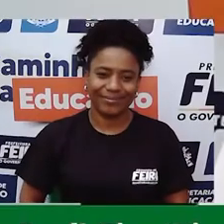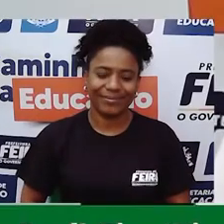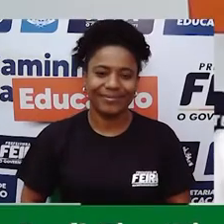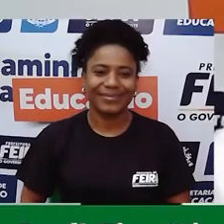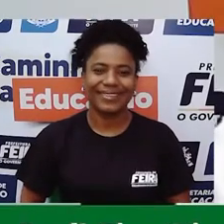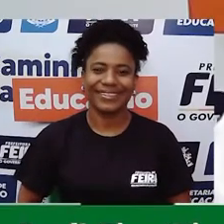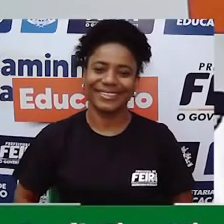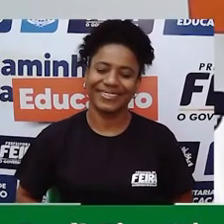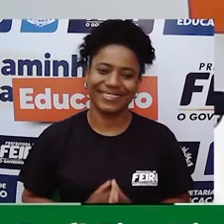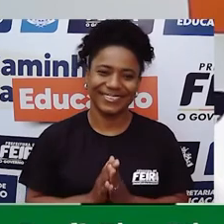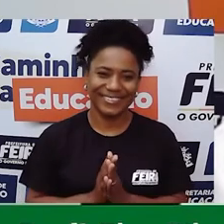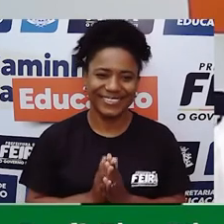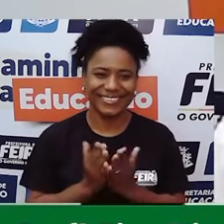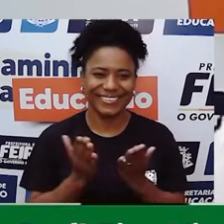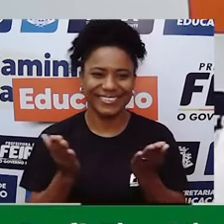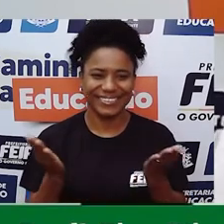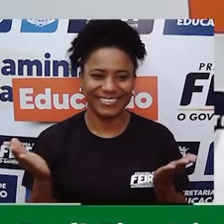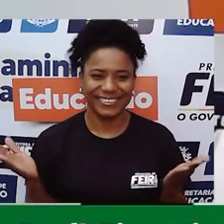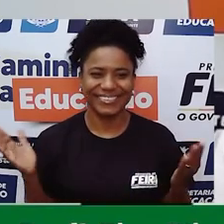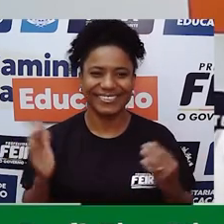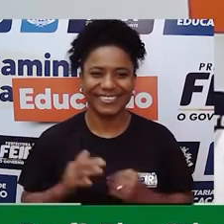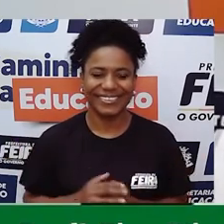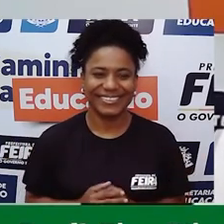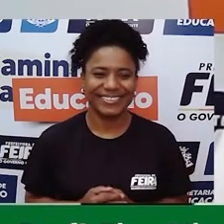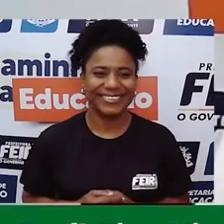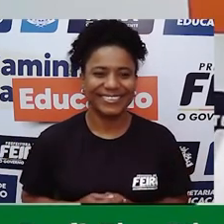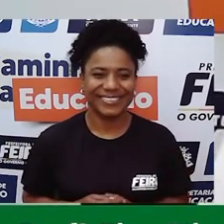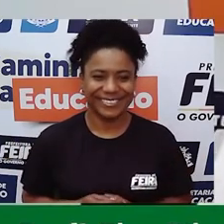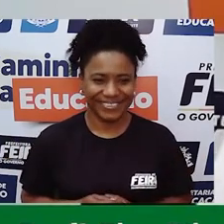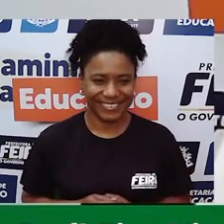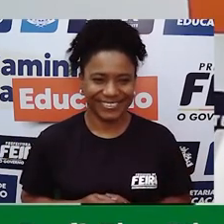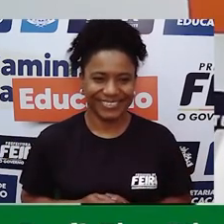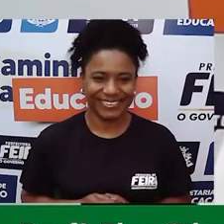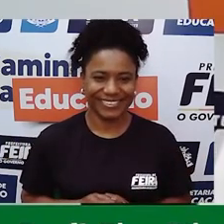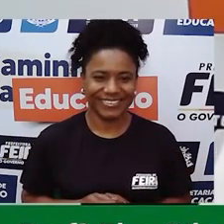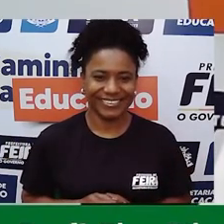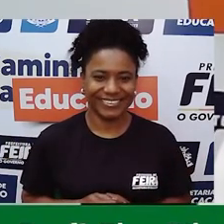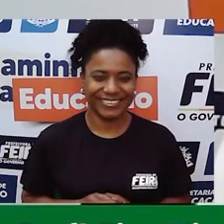Olá, todo mundo! Eu sou a Elza Silva, professora de inglês.